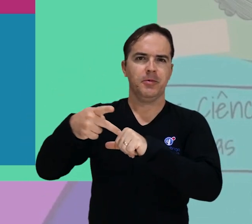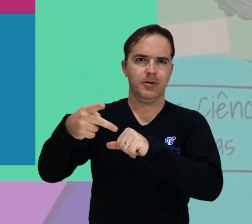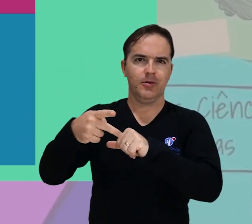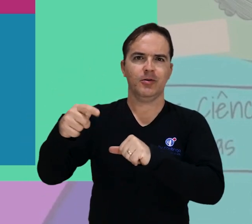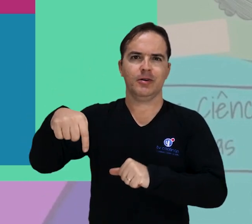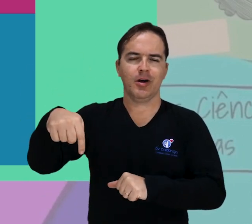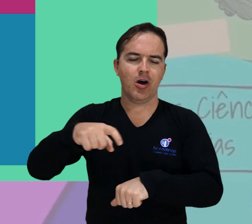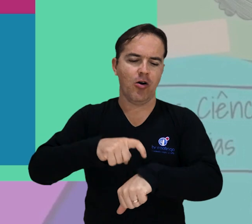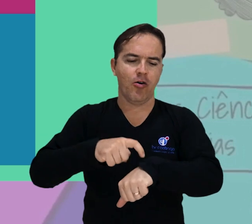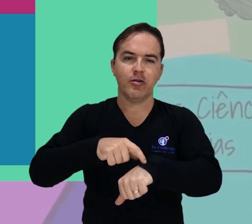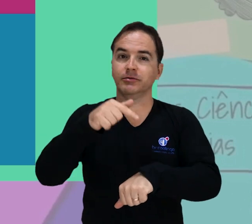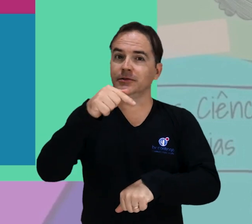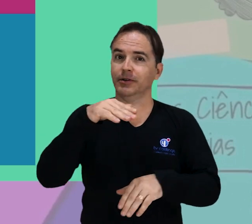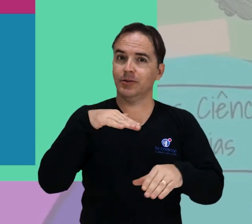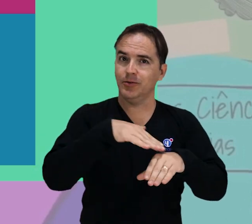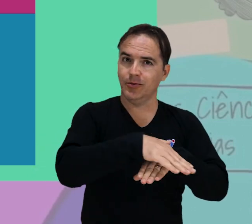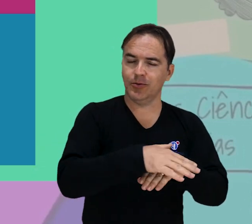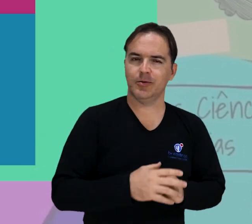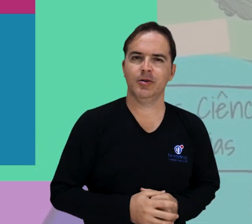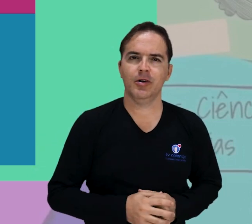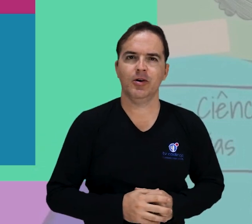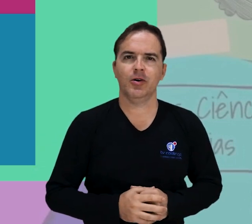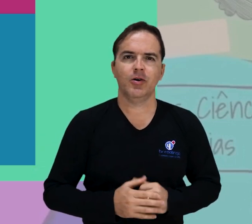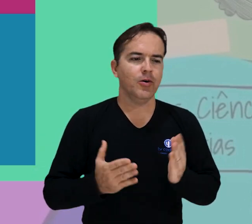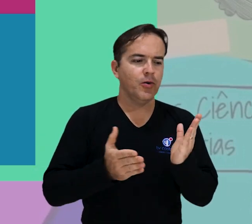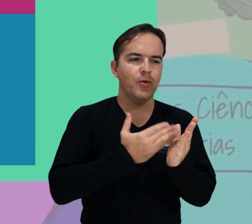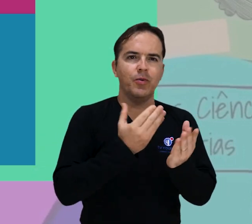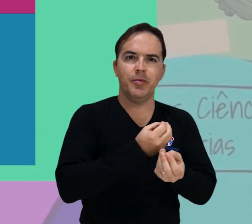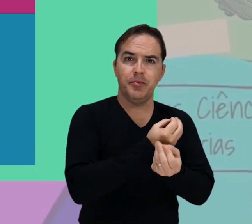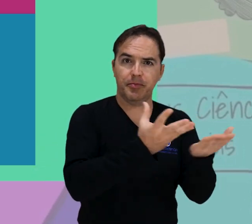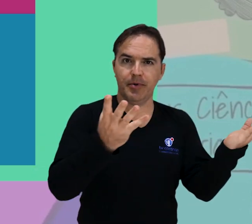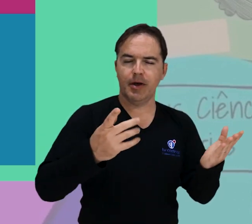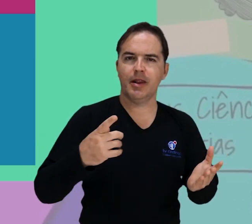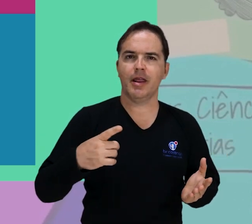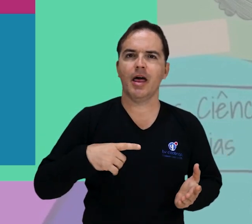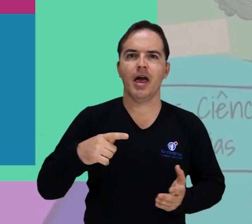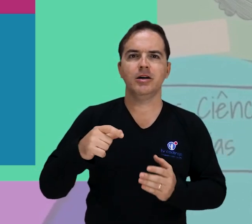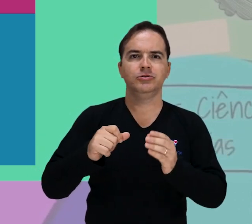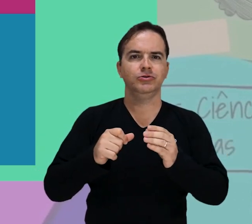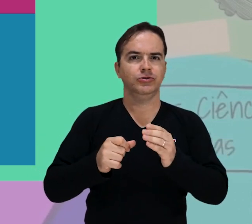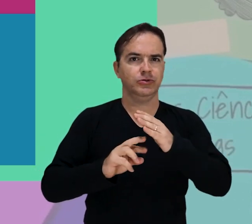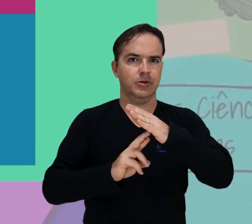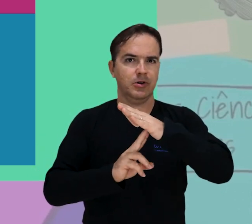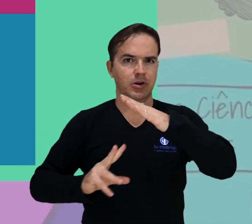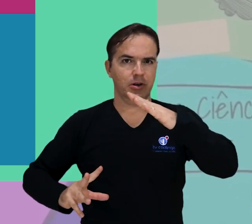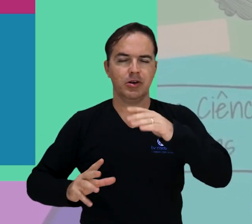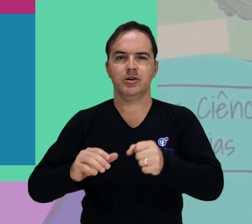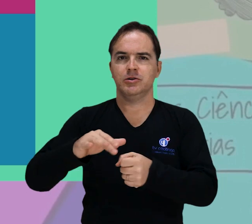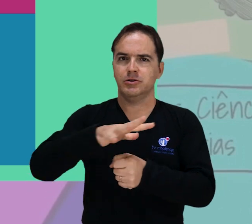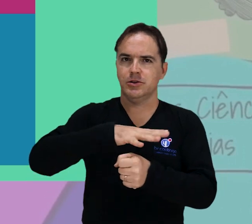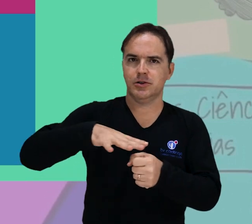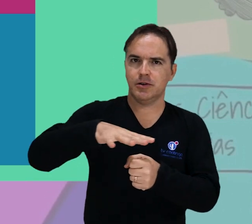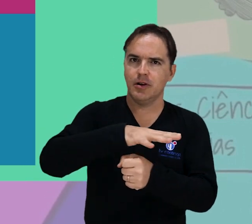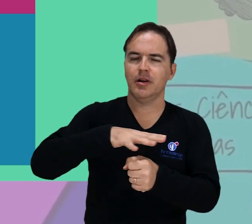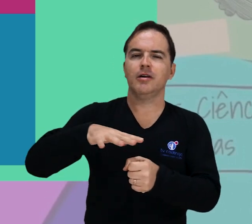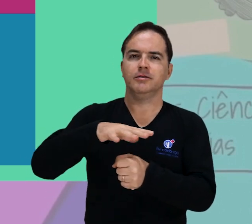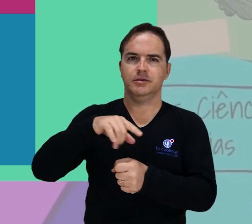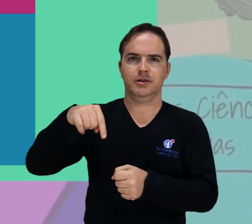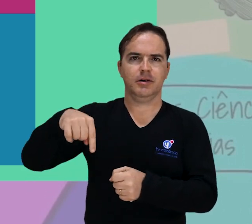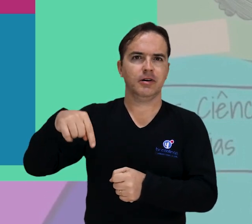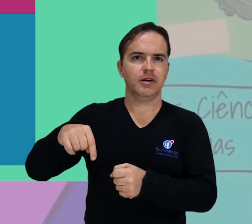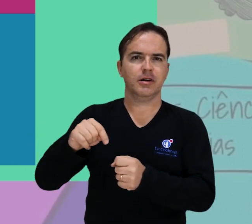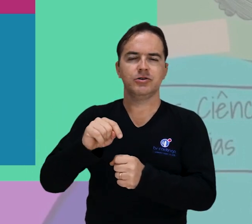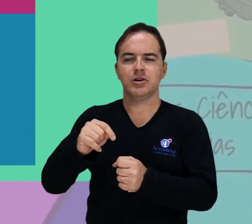7 horas da noite. O lançamento é promovido pela Diretoria de Arte, Cultura e Ações Comunitárias da Pró-Reitoria de